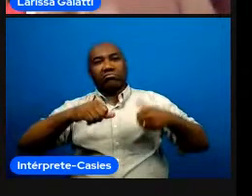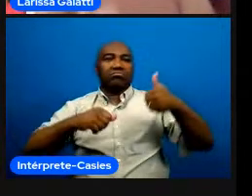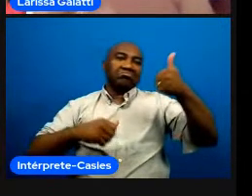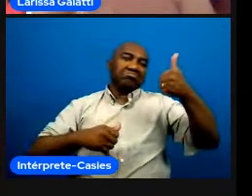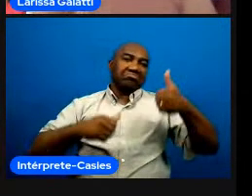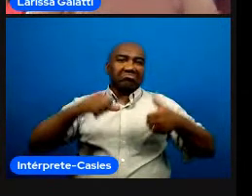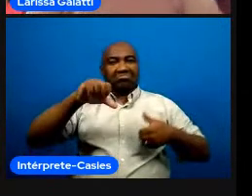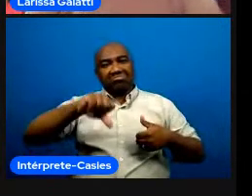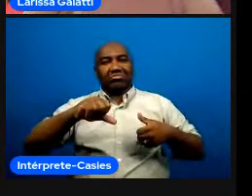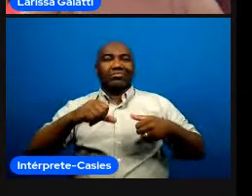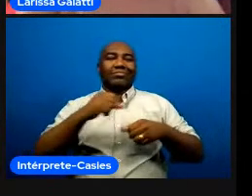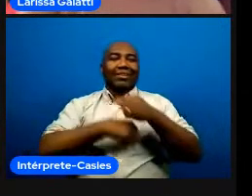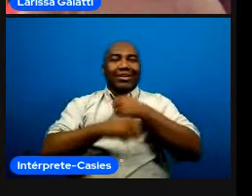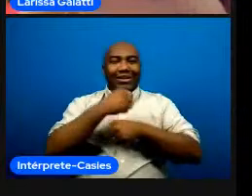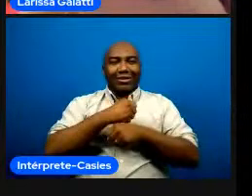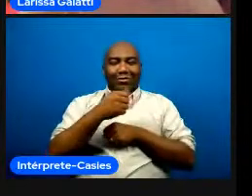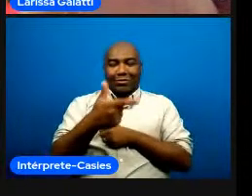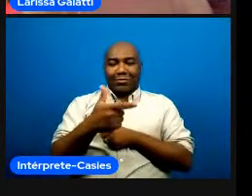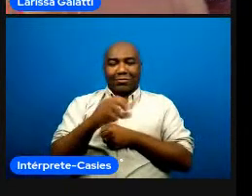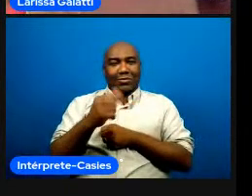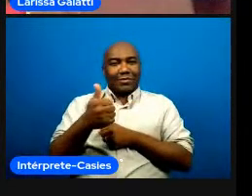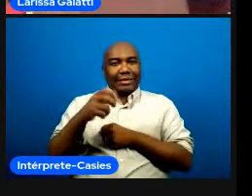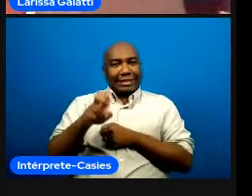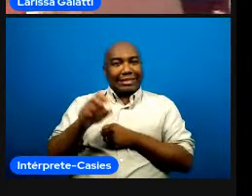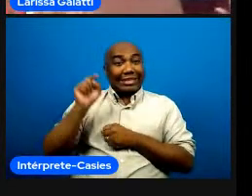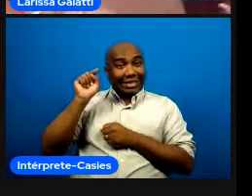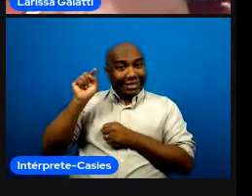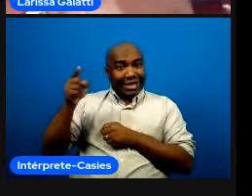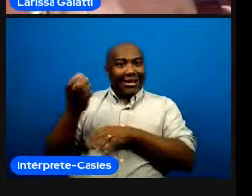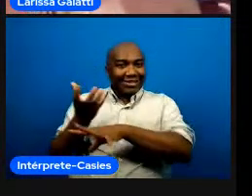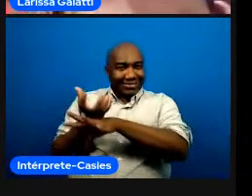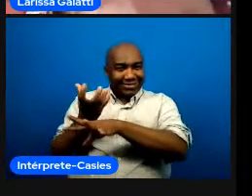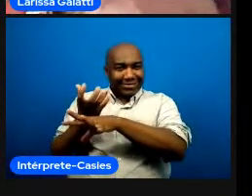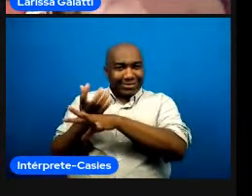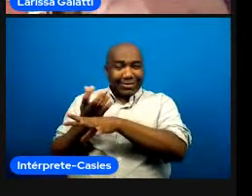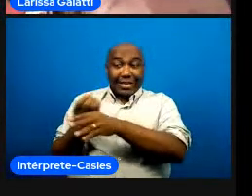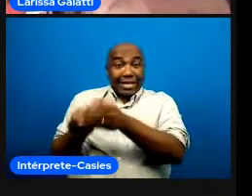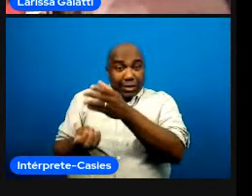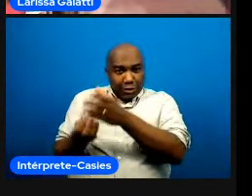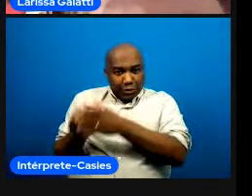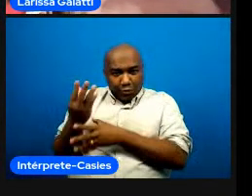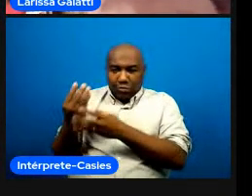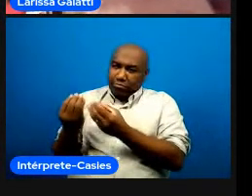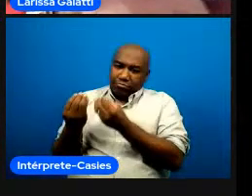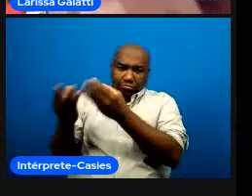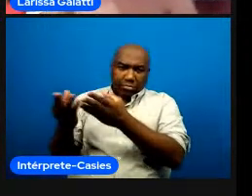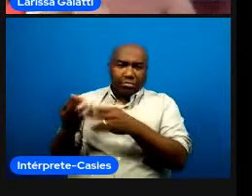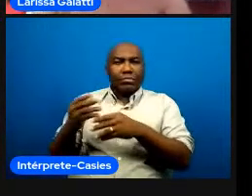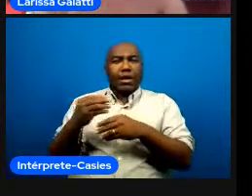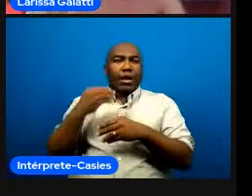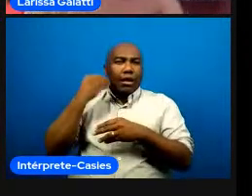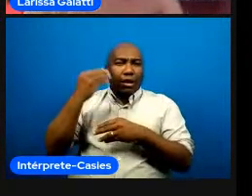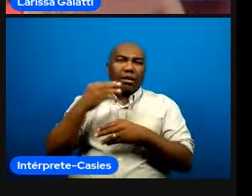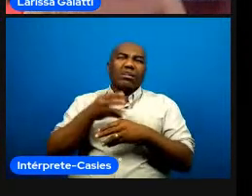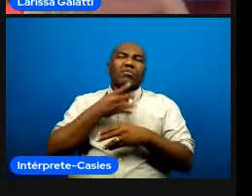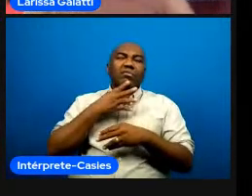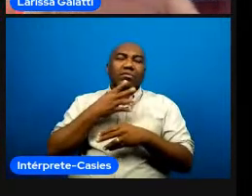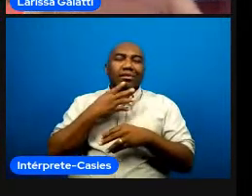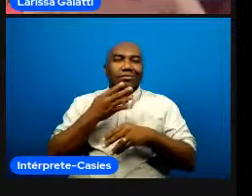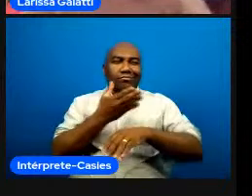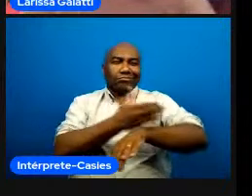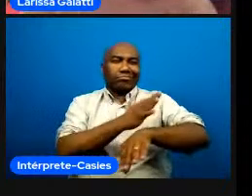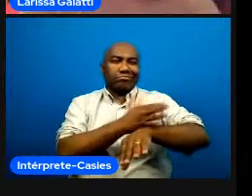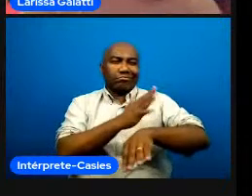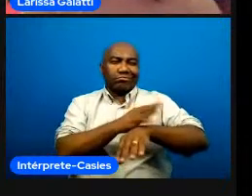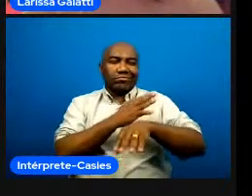2015 quando eu ofereci a disciplina pela primeira vez eu falei meu tô tranquila já fui treinadora conheço só do ramo né já